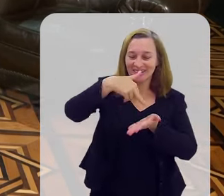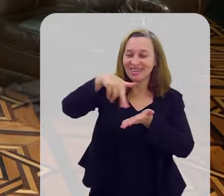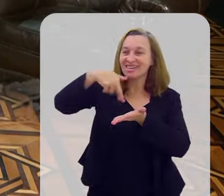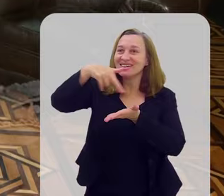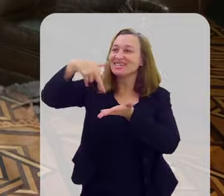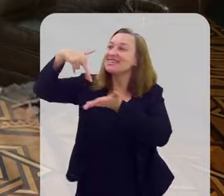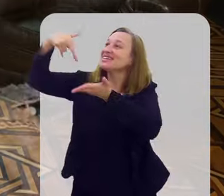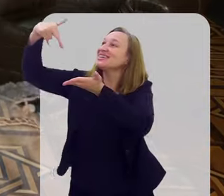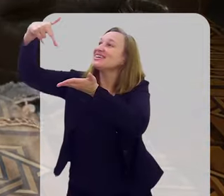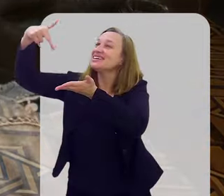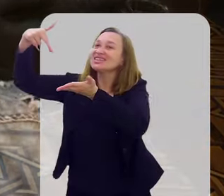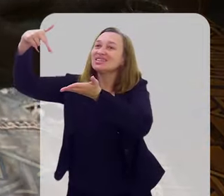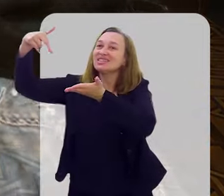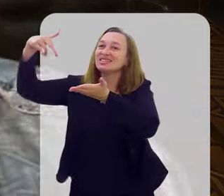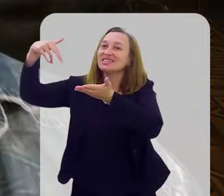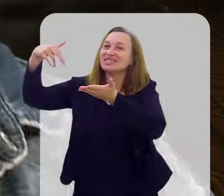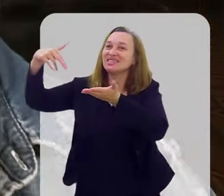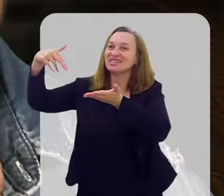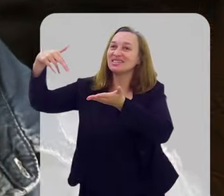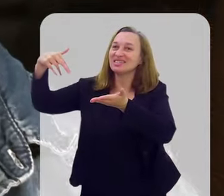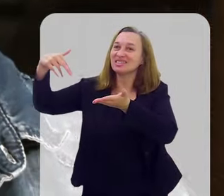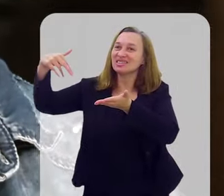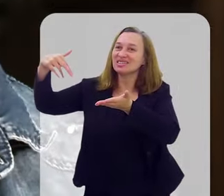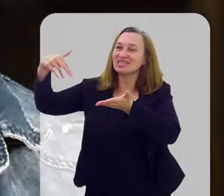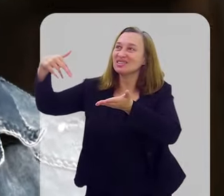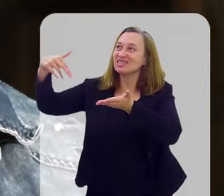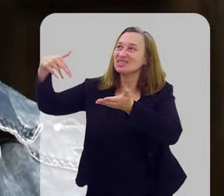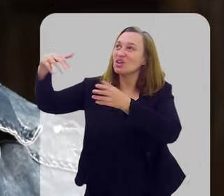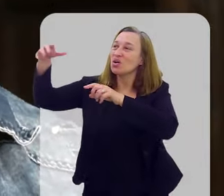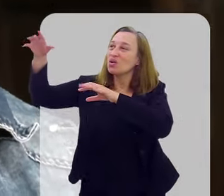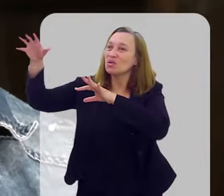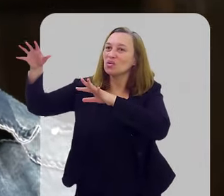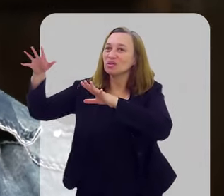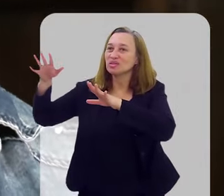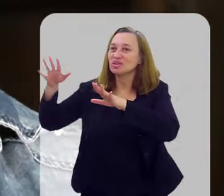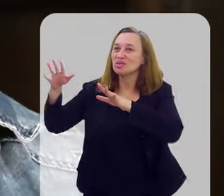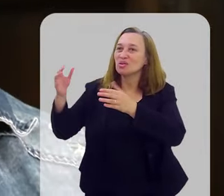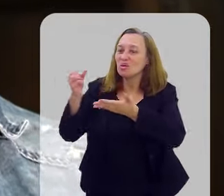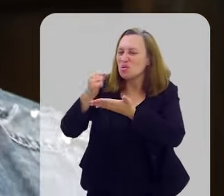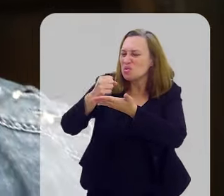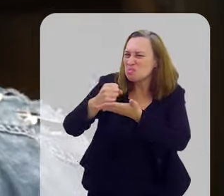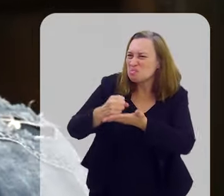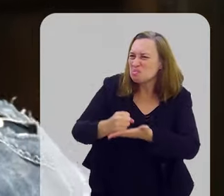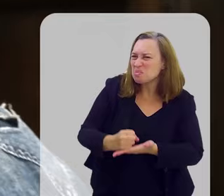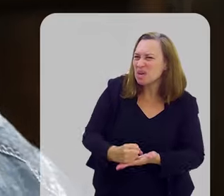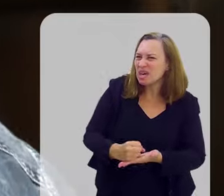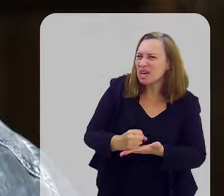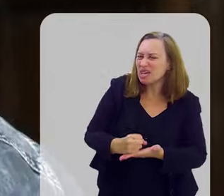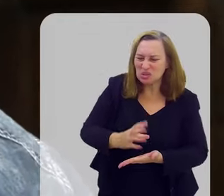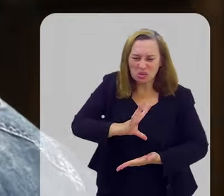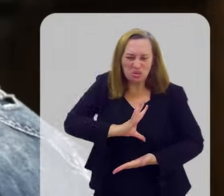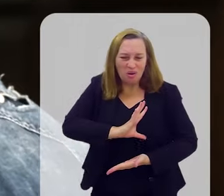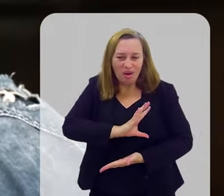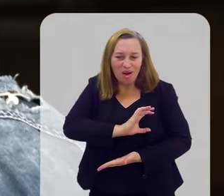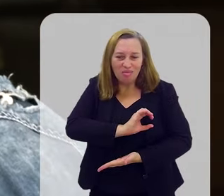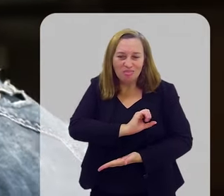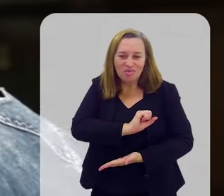O dia chegou, o rei